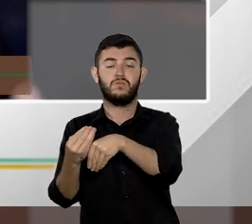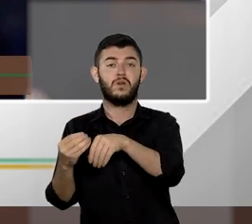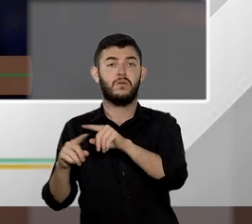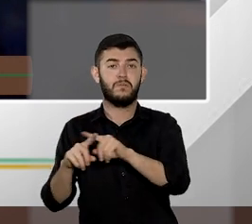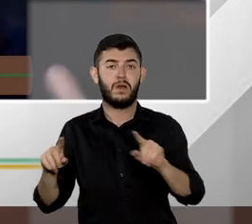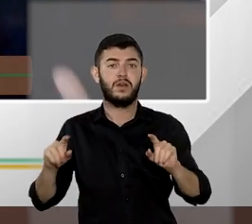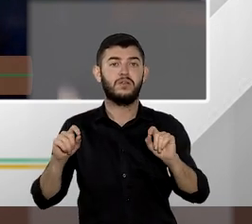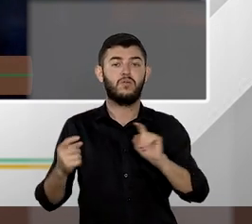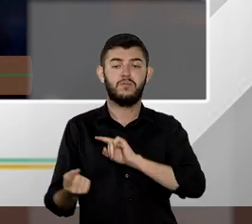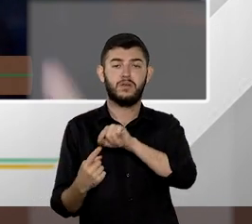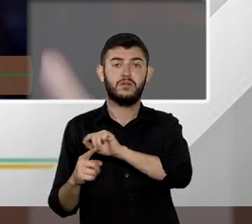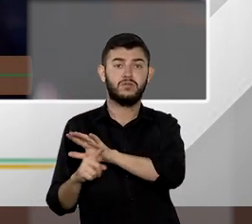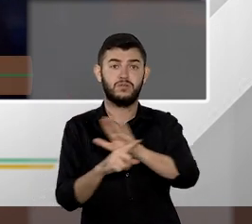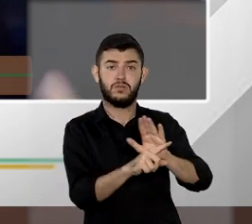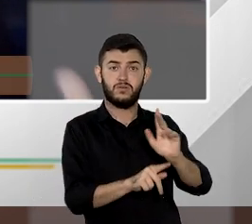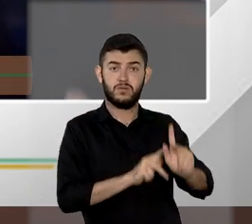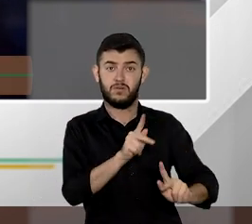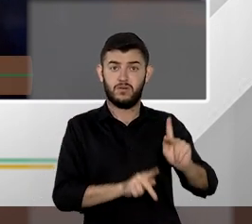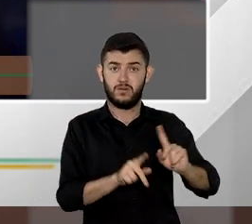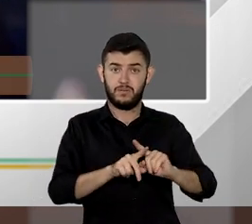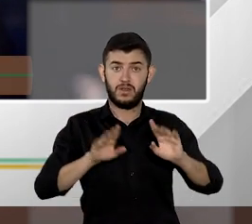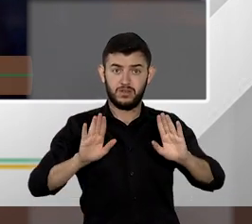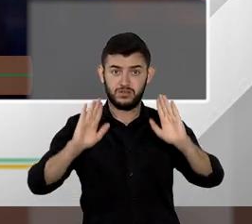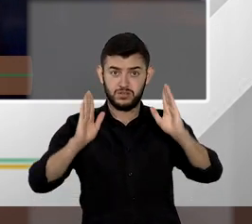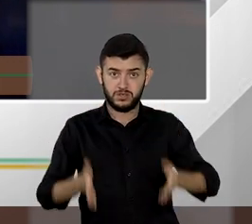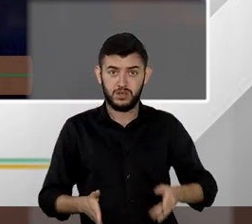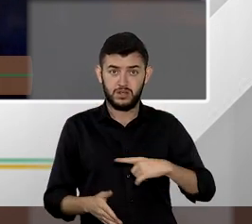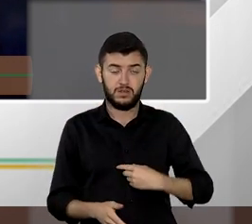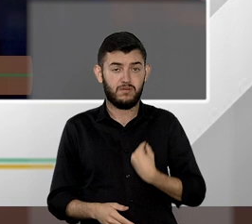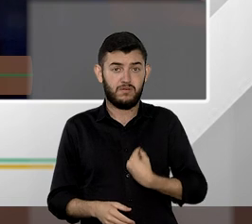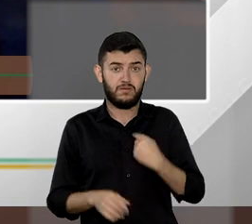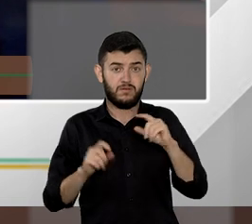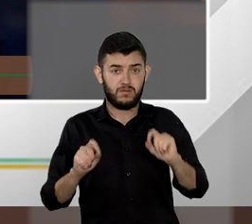crivo do poder legislativo constituinte derivado ponto